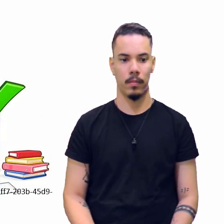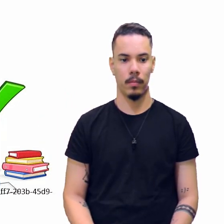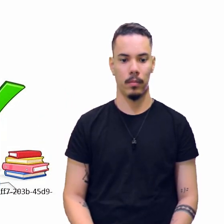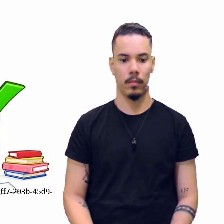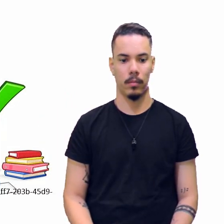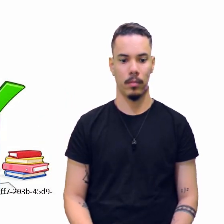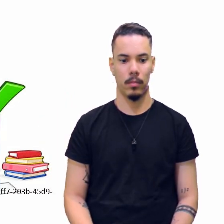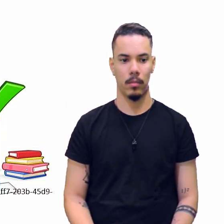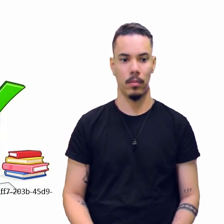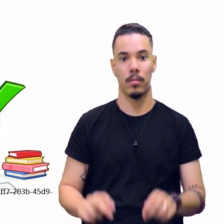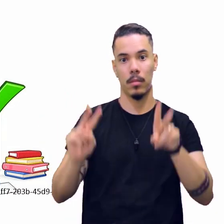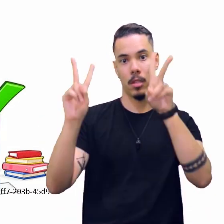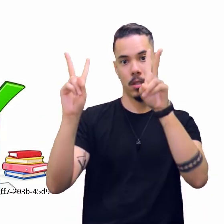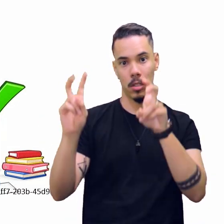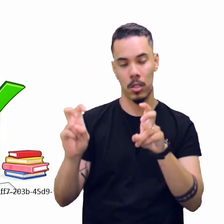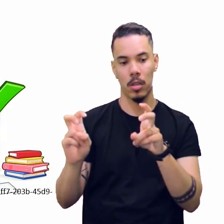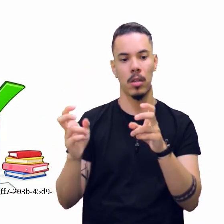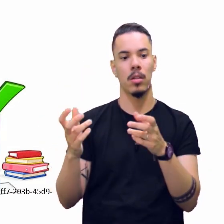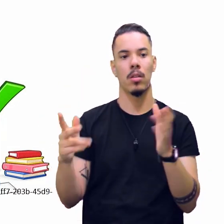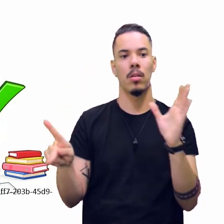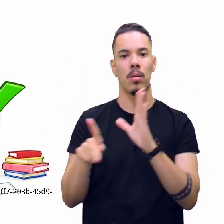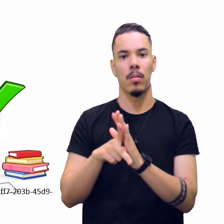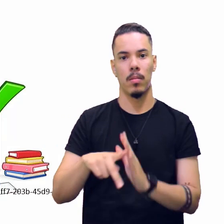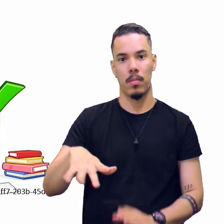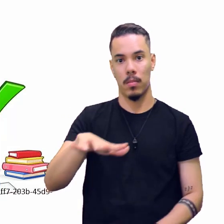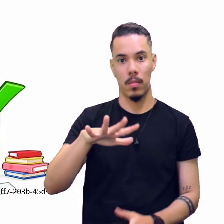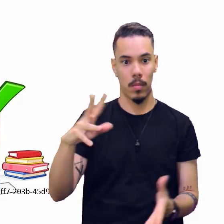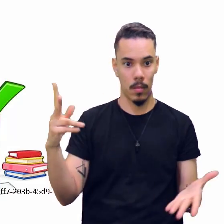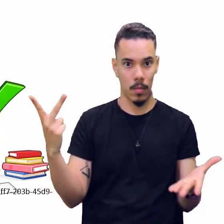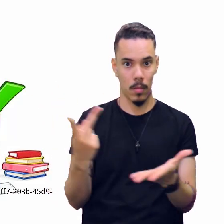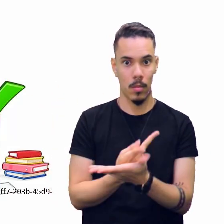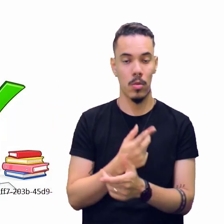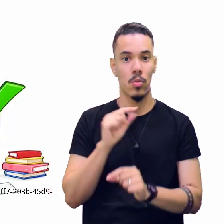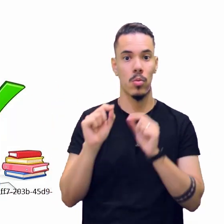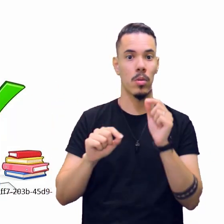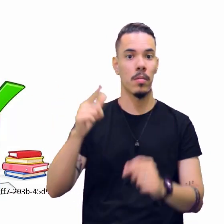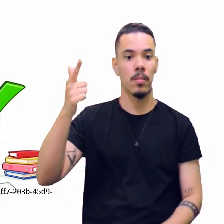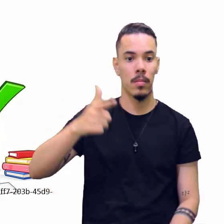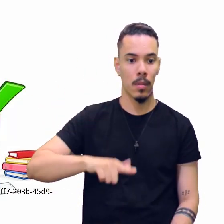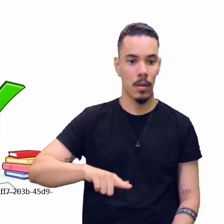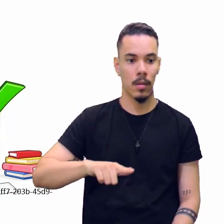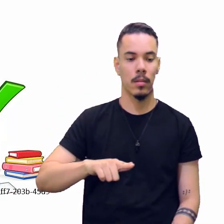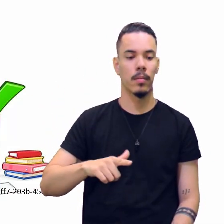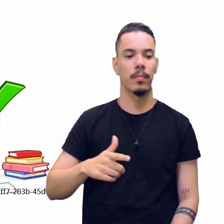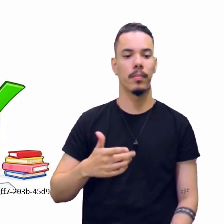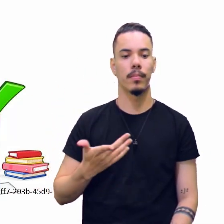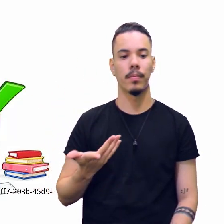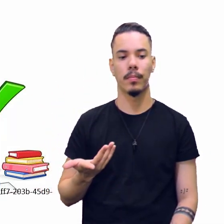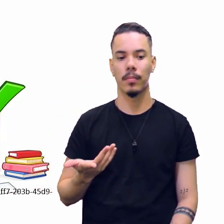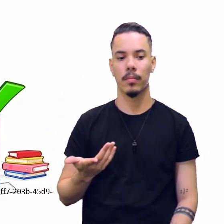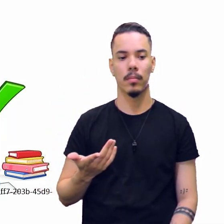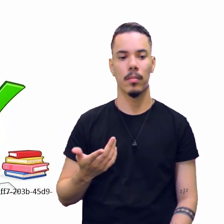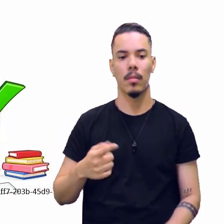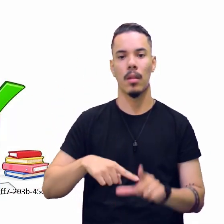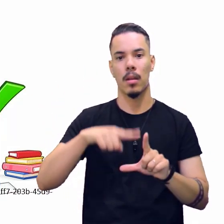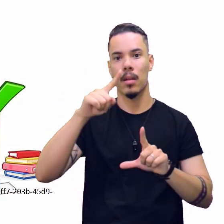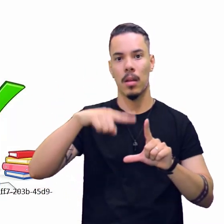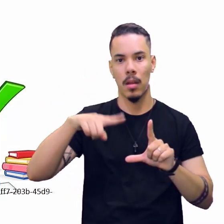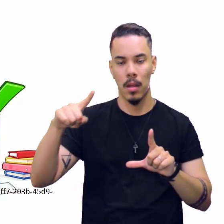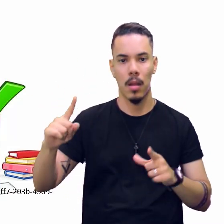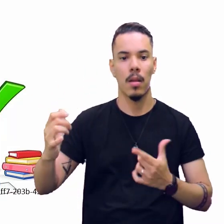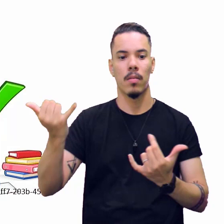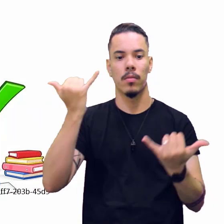subtítulo, a sessão que pertence, o que mais vai ter nas notícias? Os gráficos, os